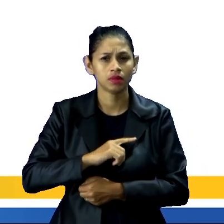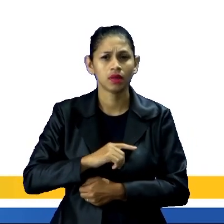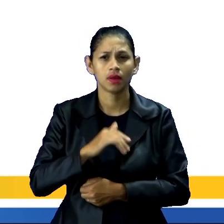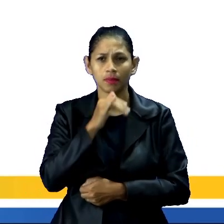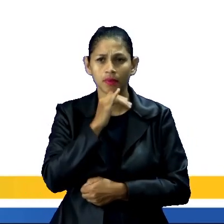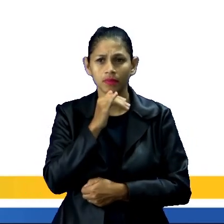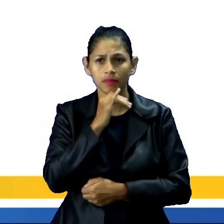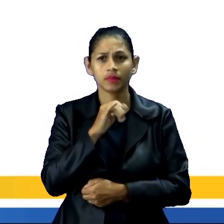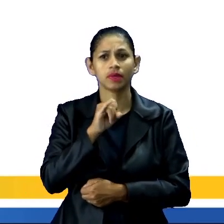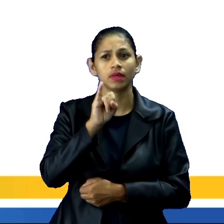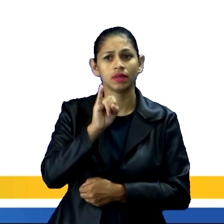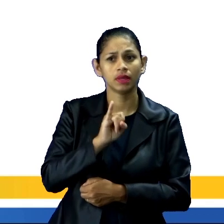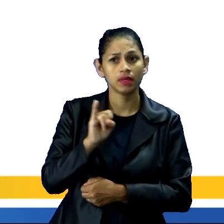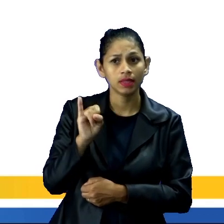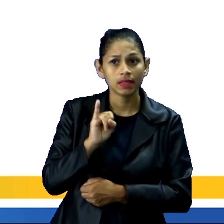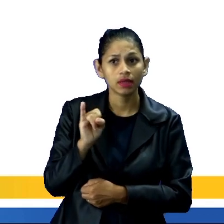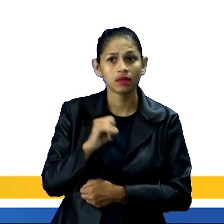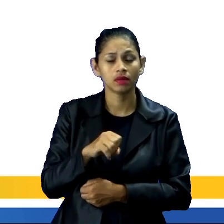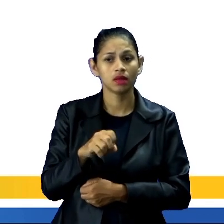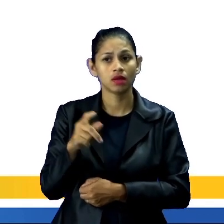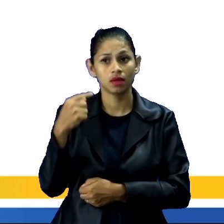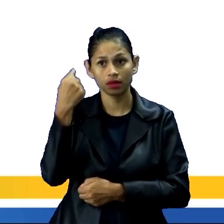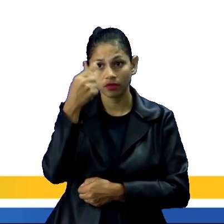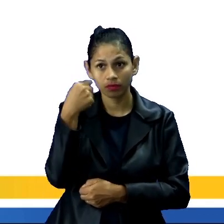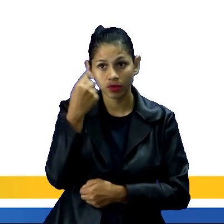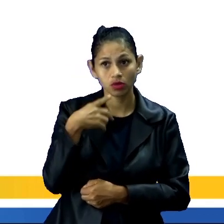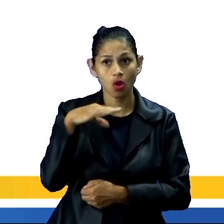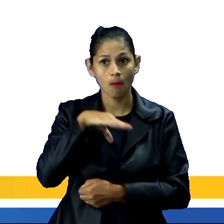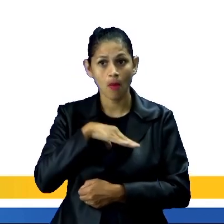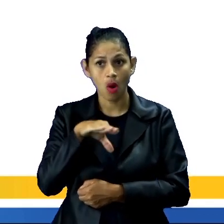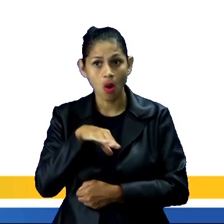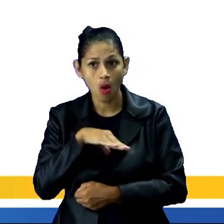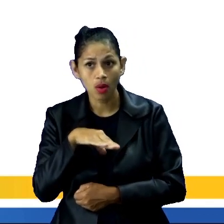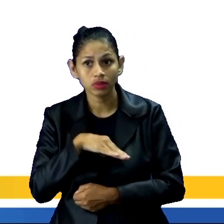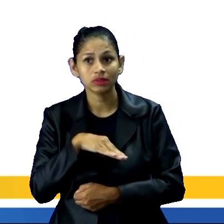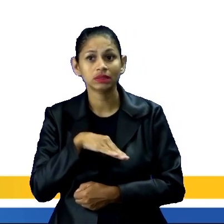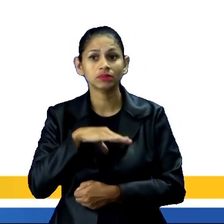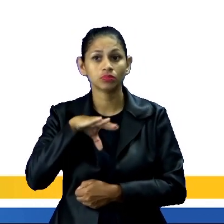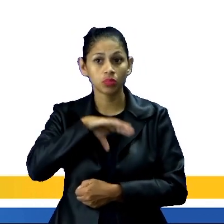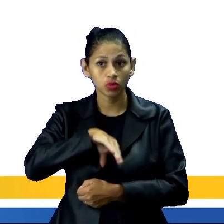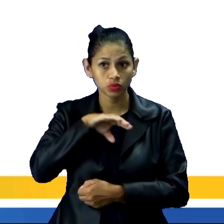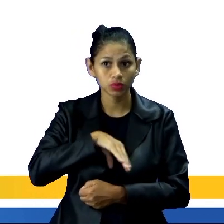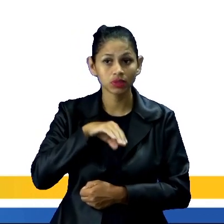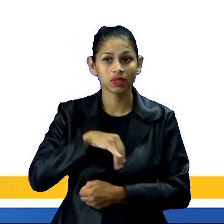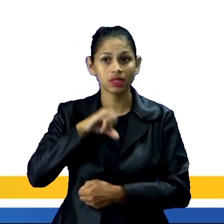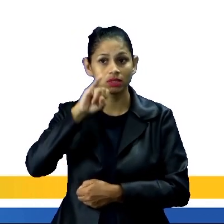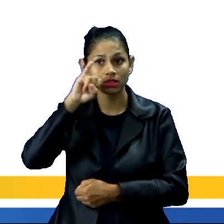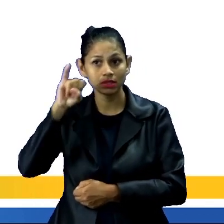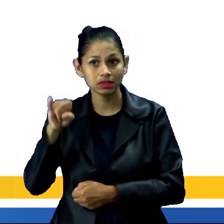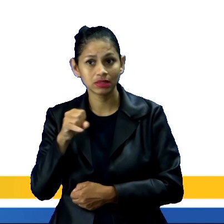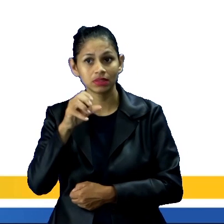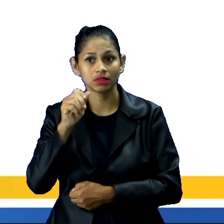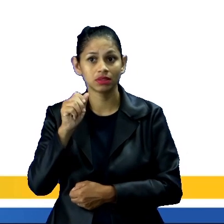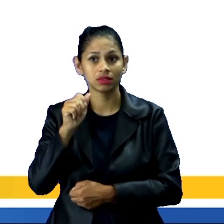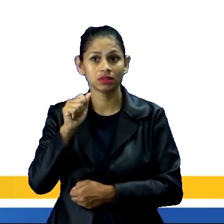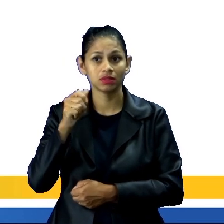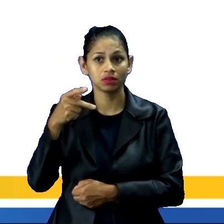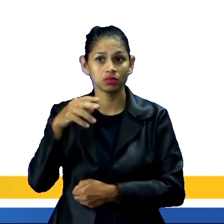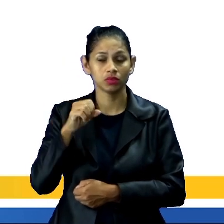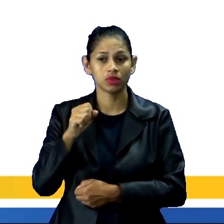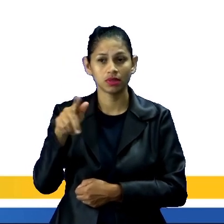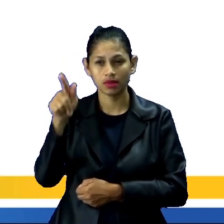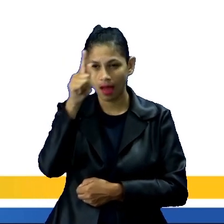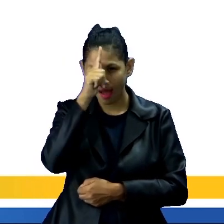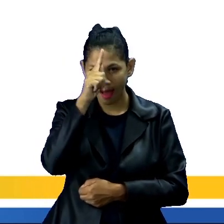exemplo, italianos, espanhóis, portugueses, japoneses, alemães, austríacos